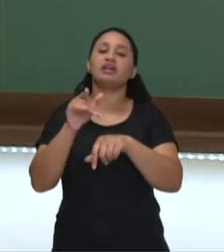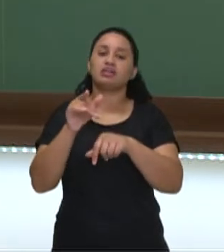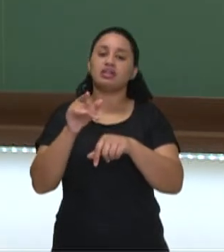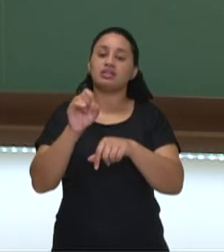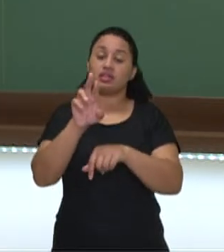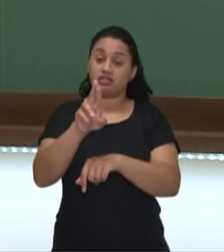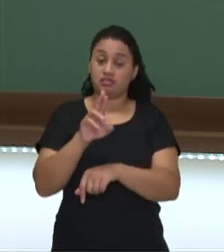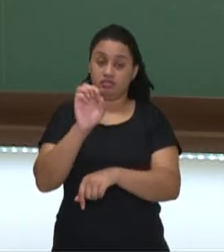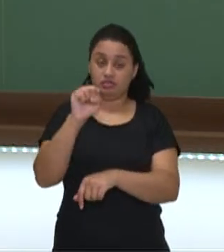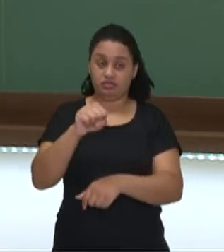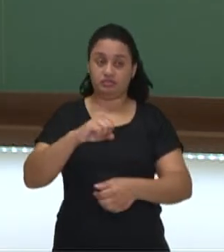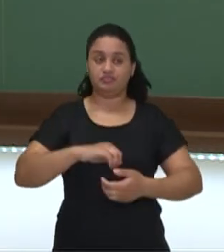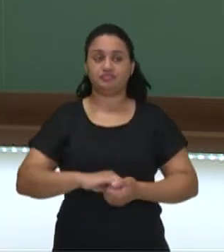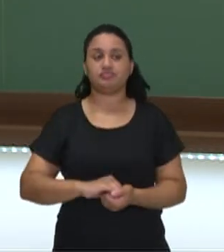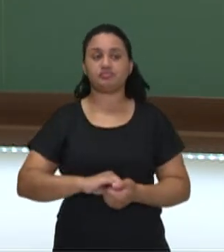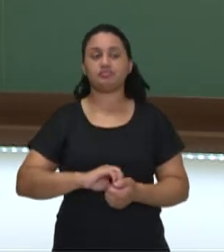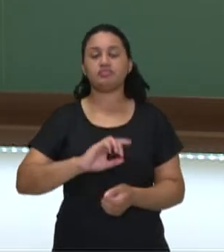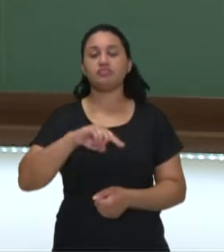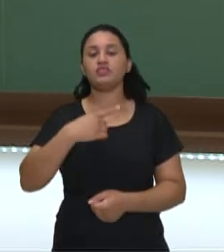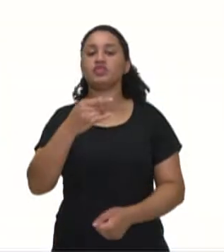Outro exemplo.